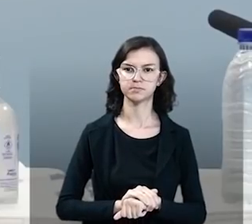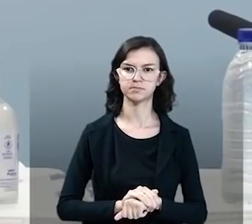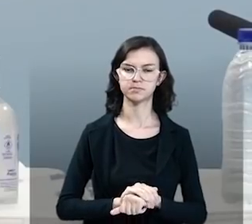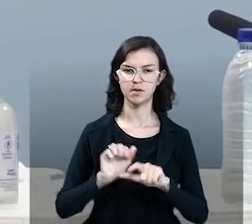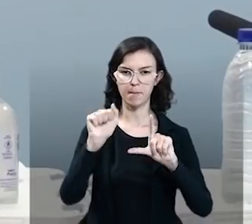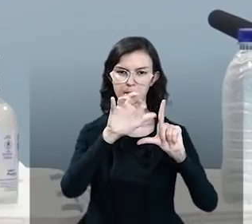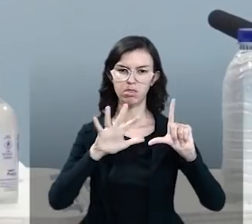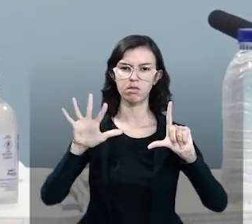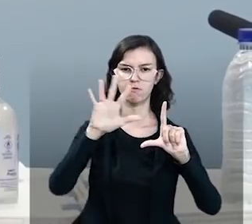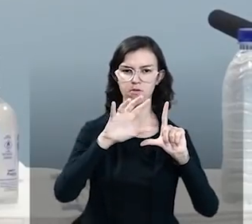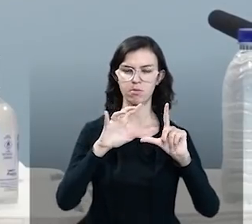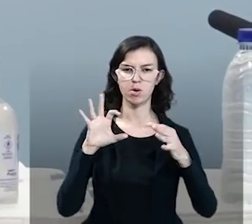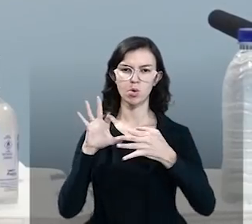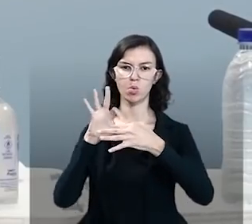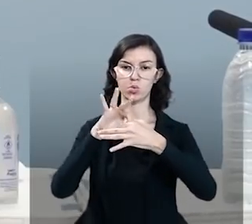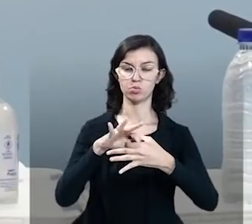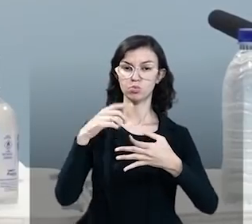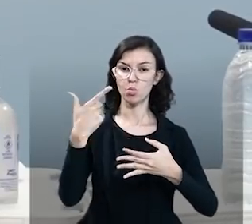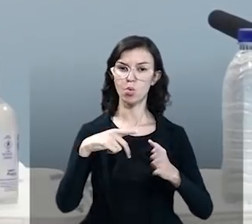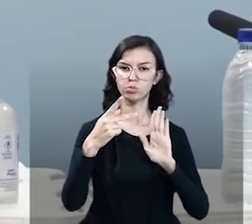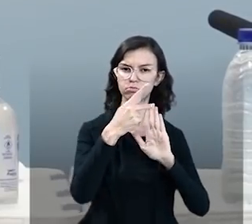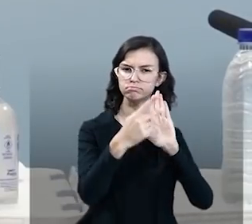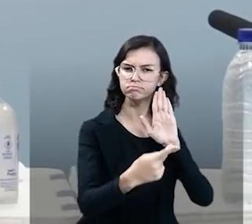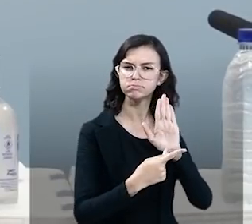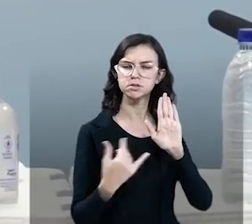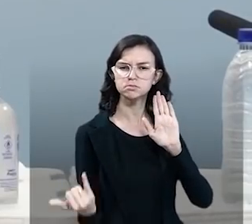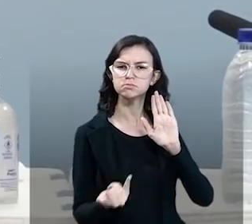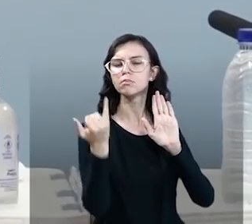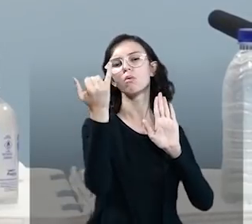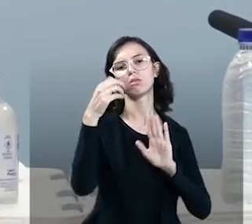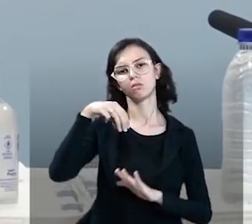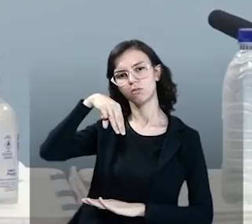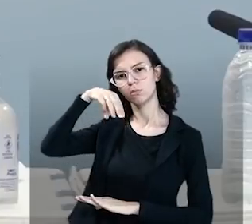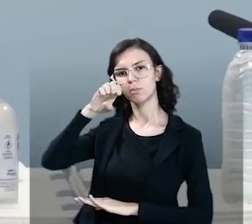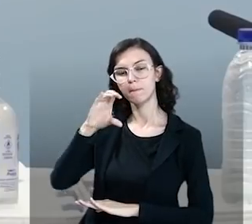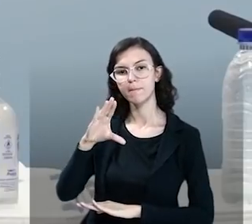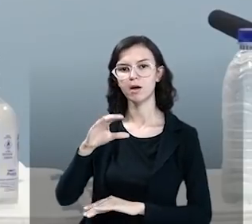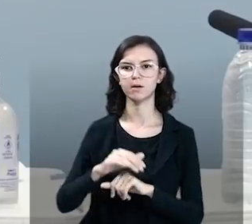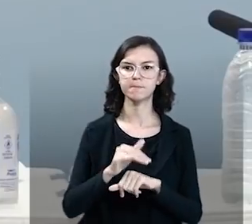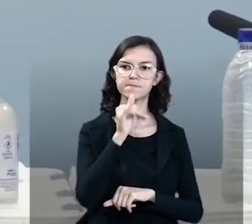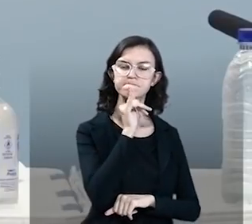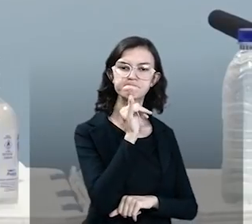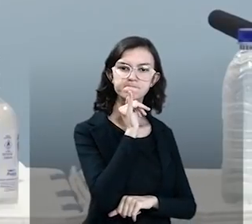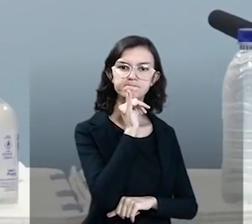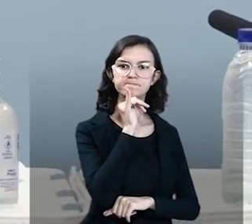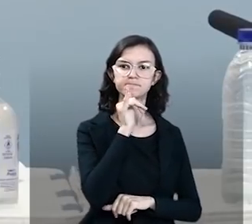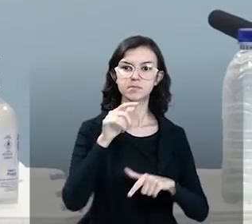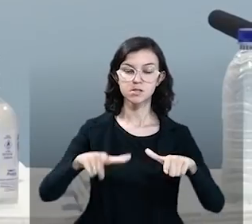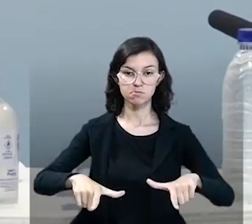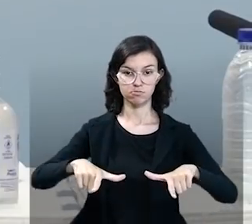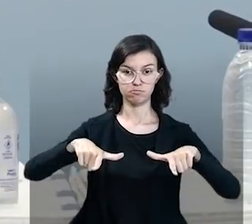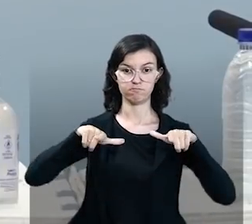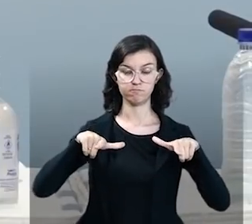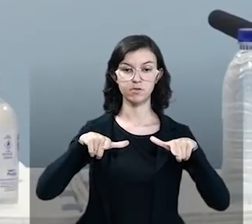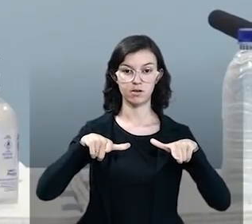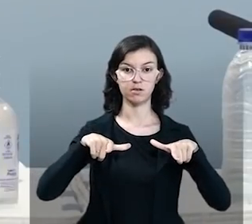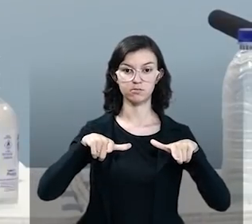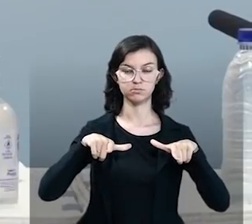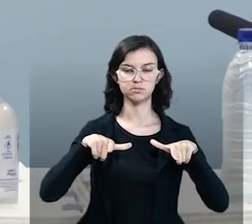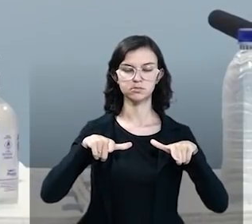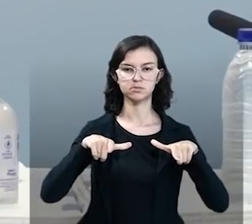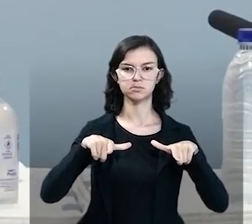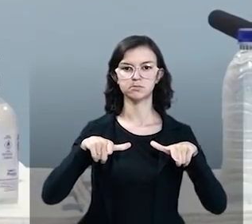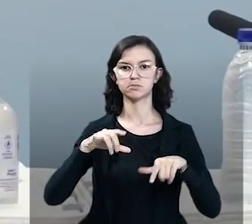conectando-as com outros importantes projetos do MEC, como, por exemplo, os certificados digitais da